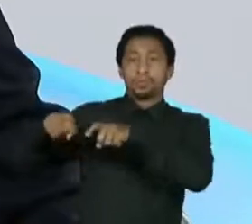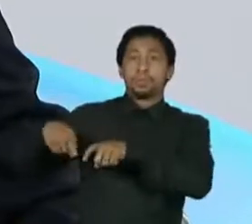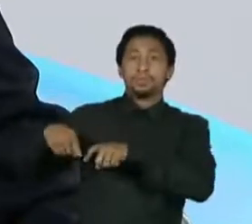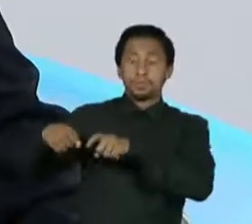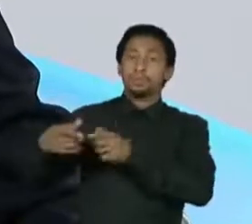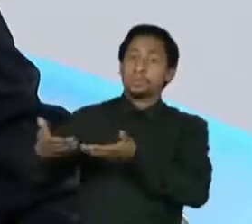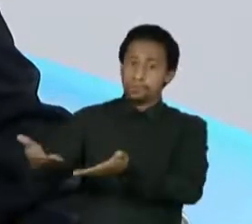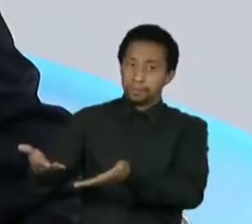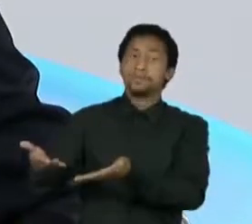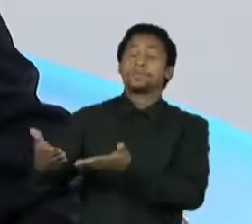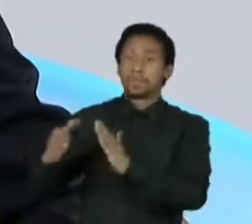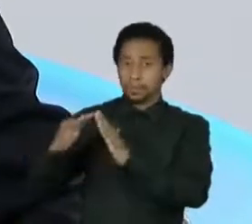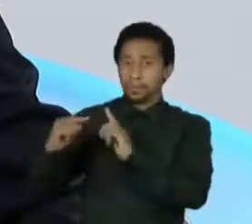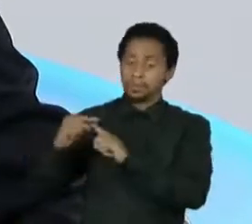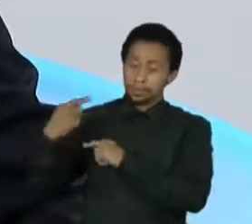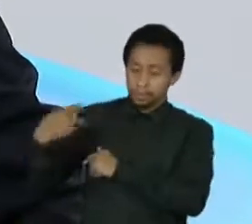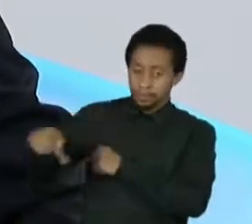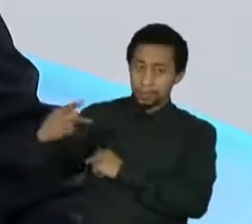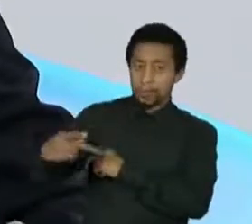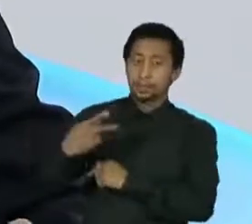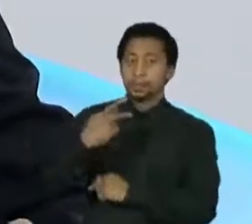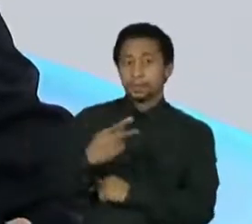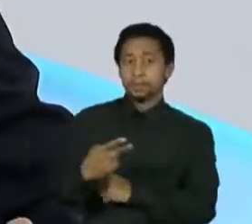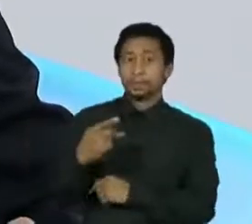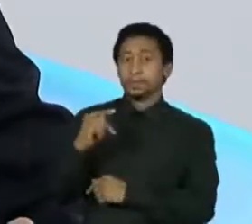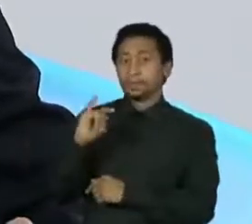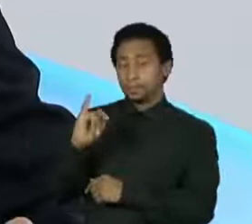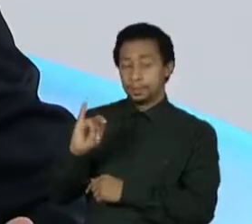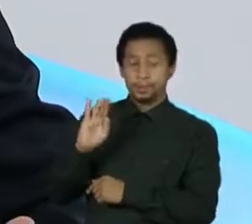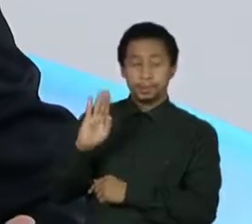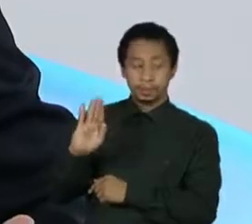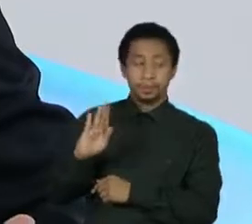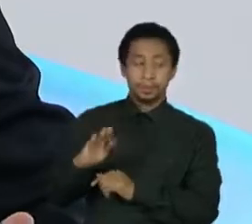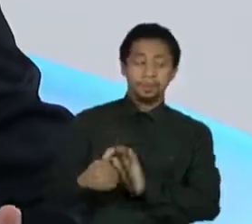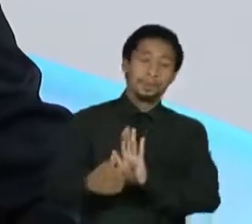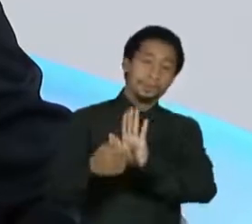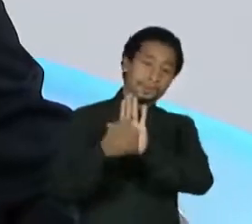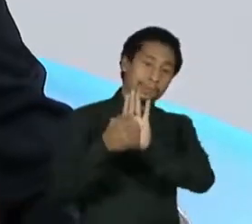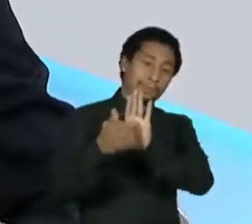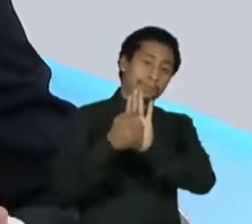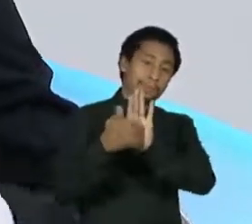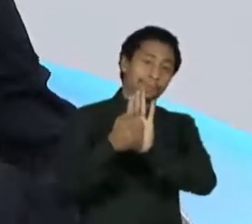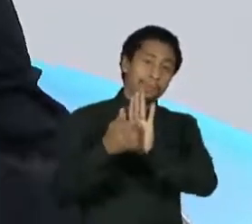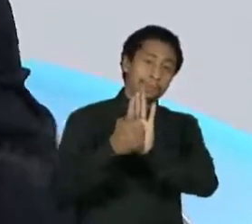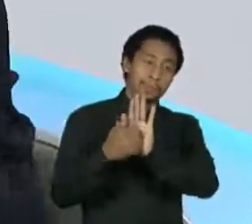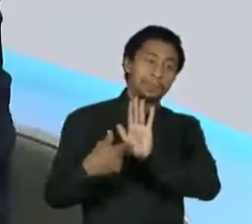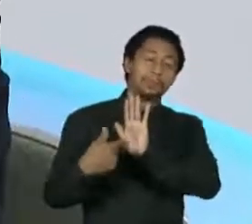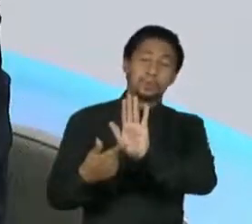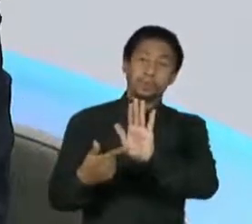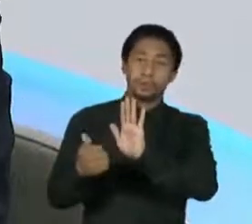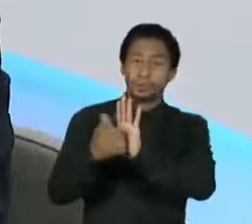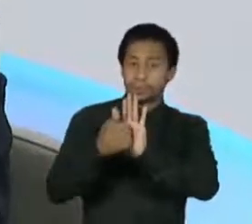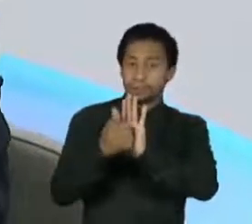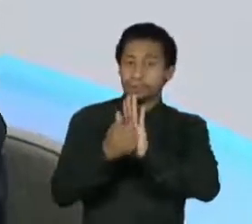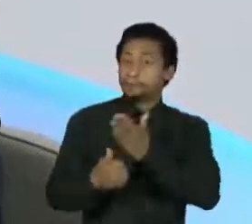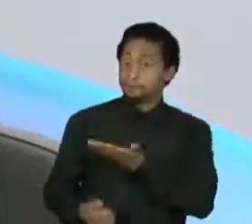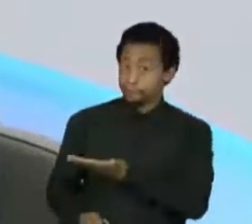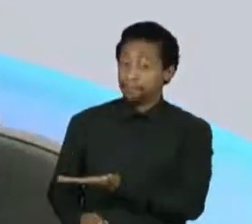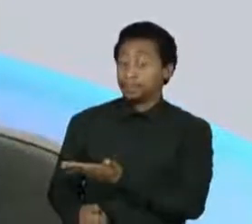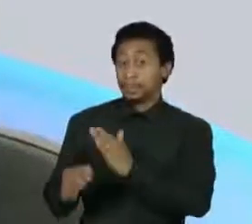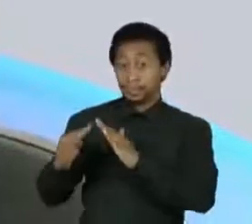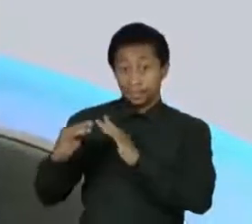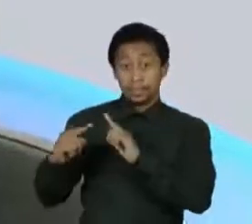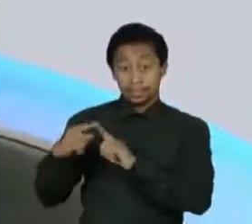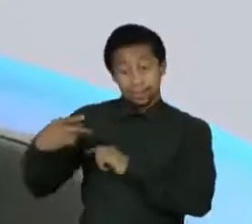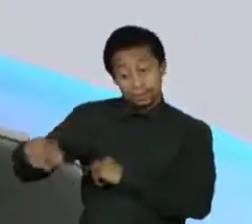PIB, recebendo o apoio internacional. Não só da